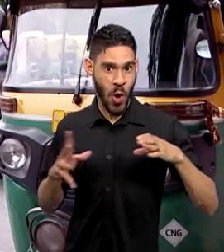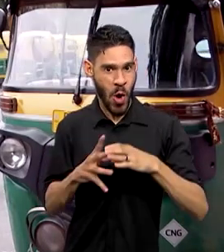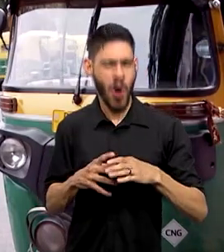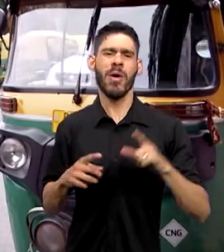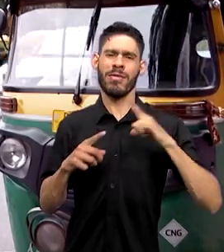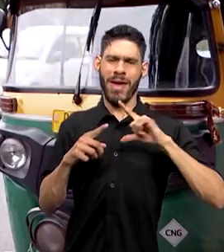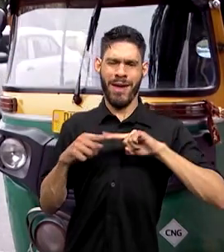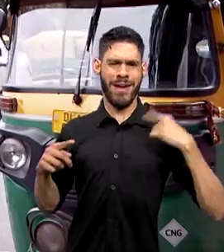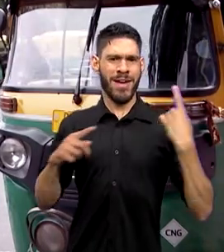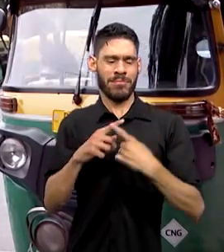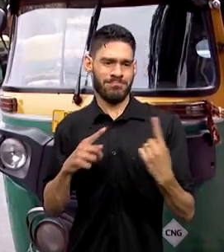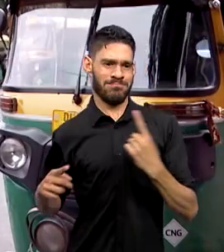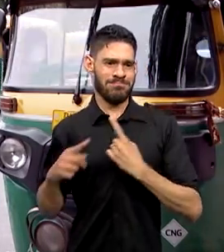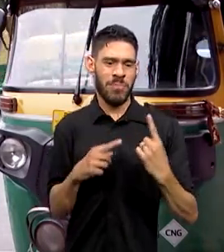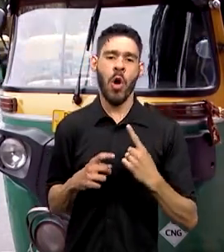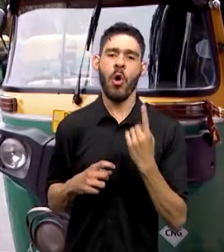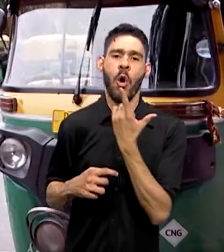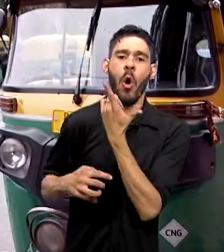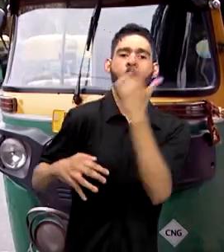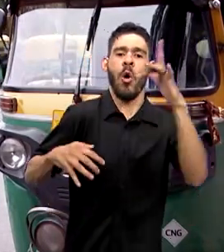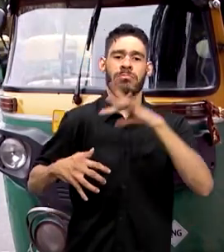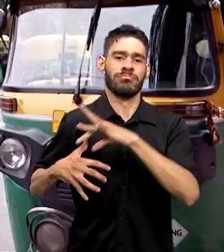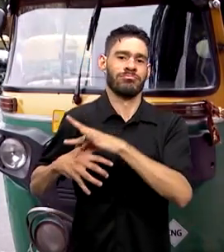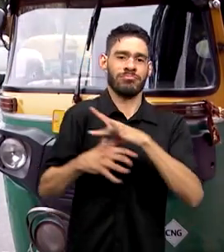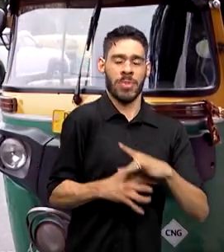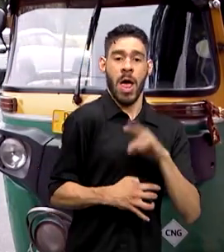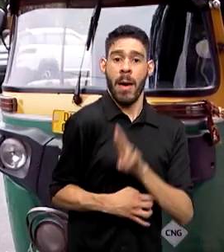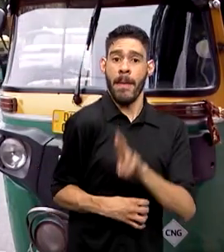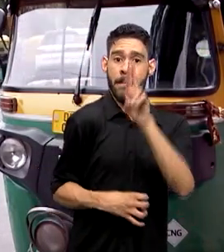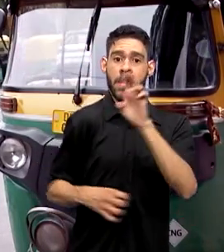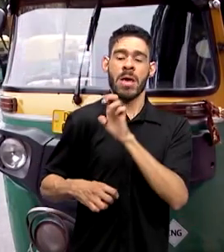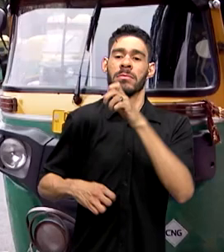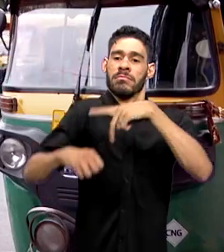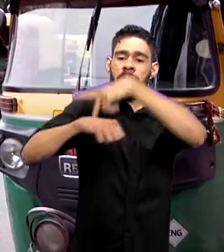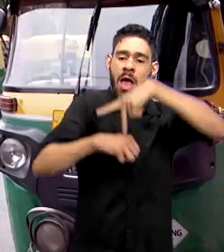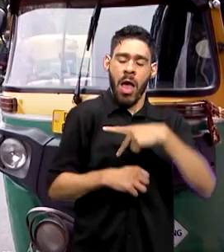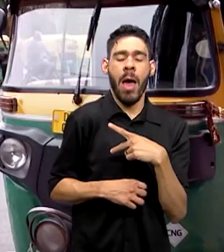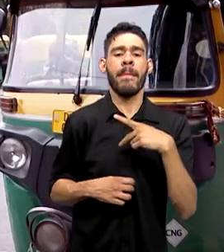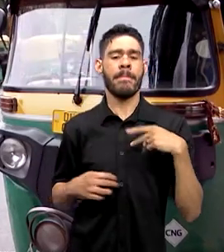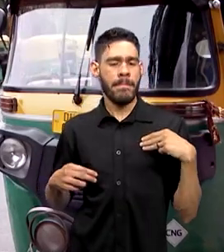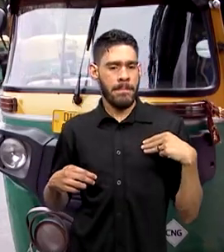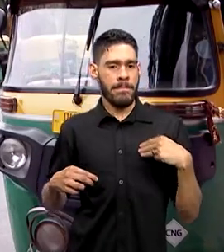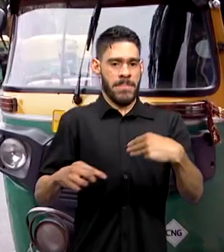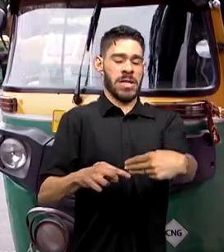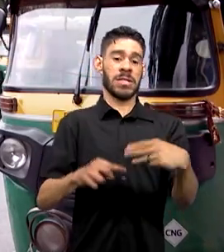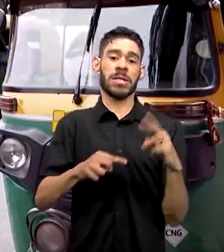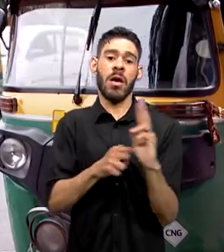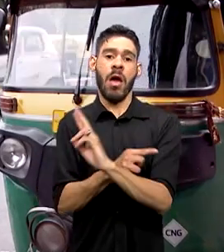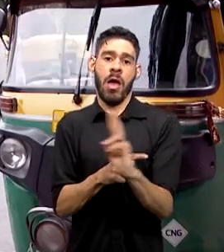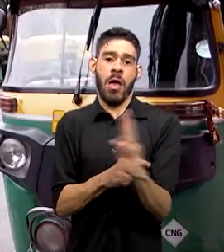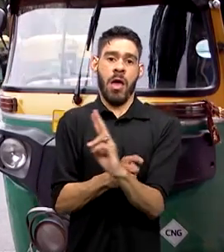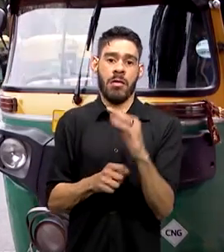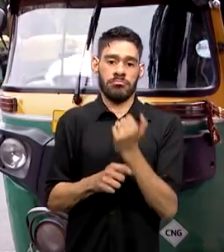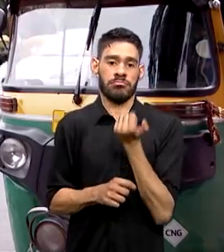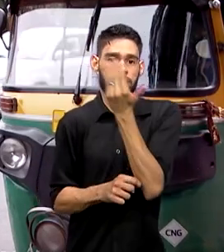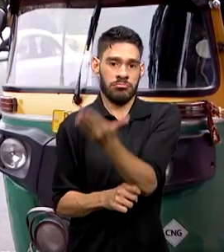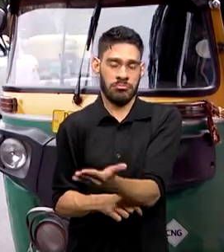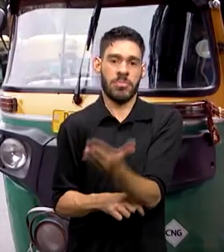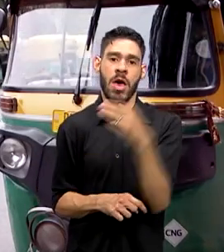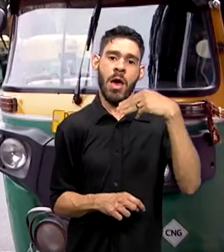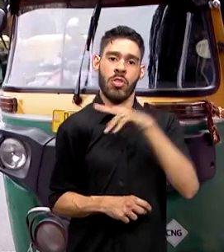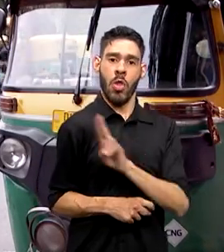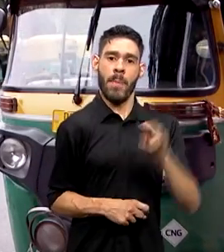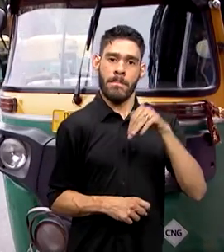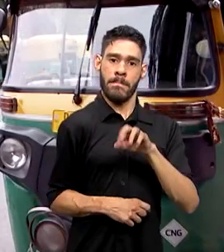reuniões bilaterais com outros líderes e chefes de Estado. Segundo o ministro das Relações Exteriores, Mauro Vieira,